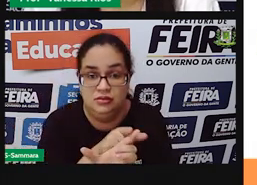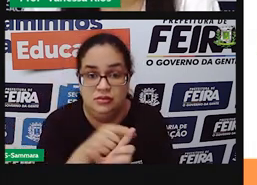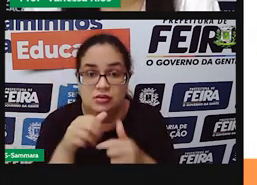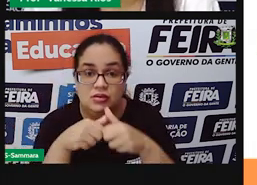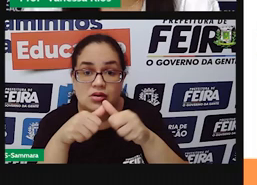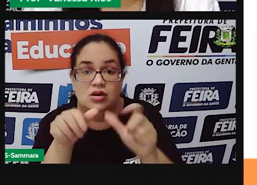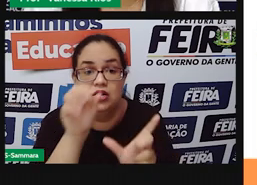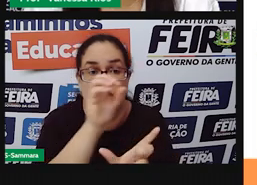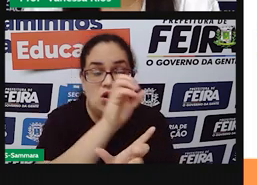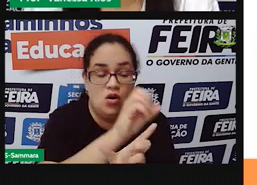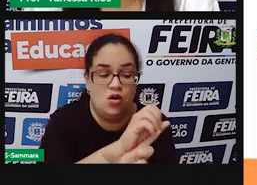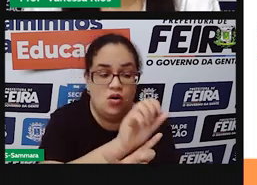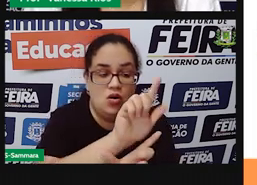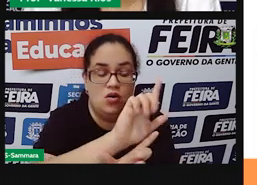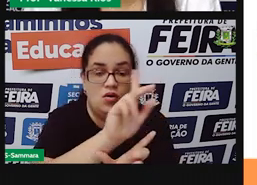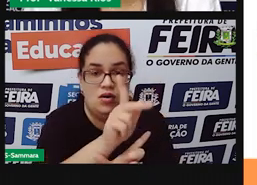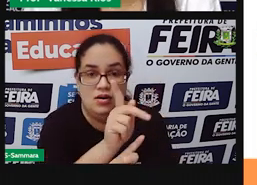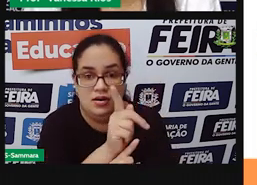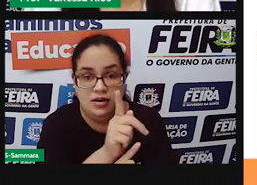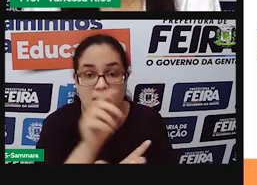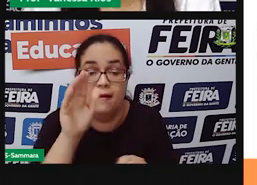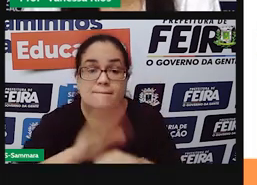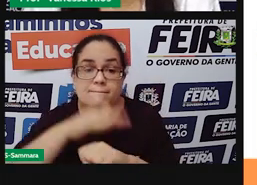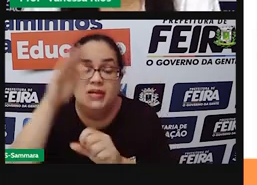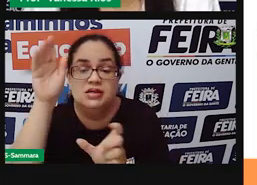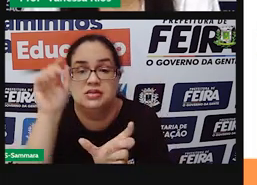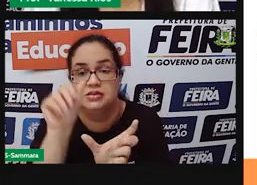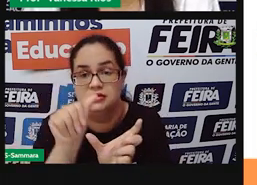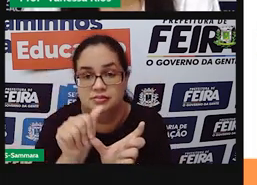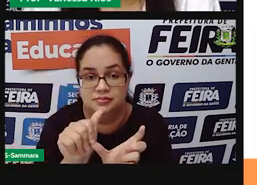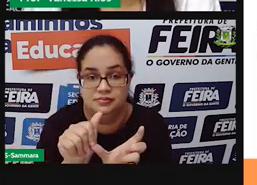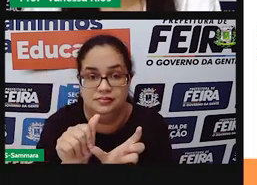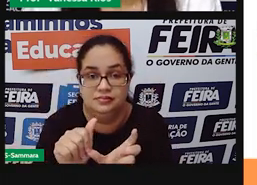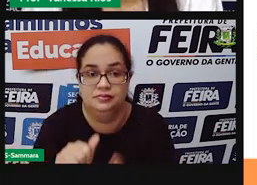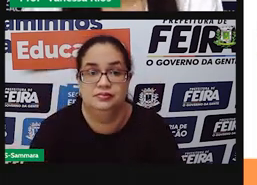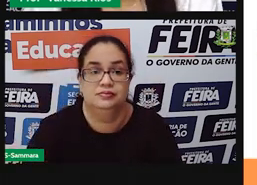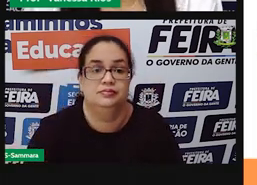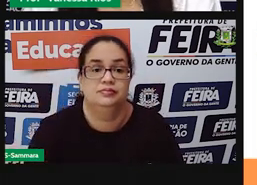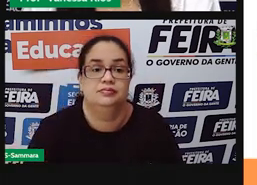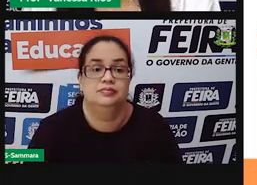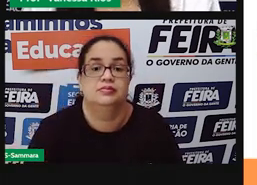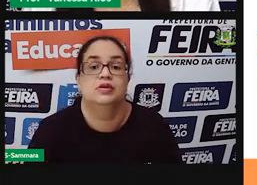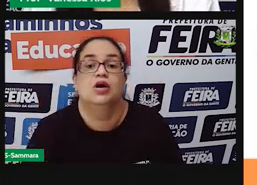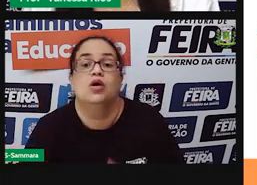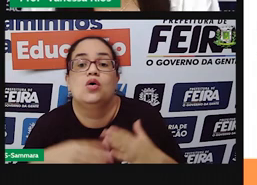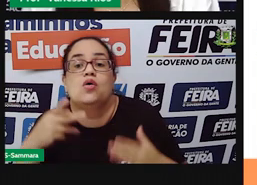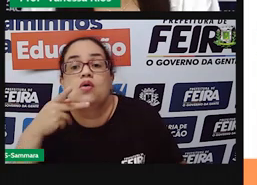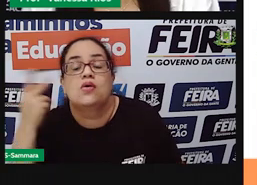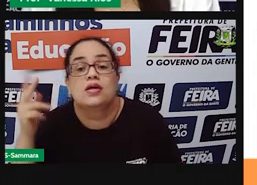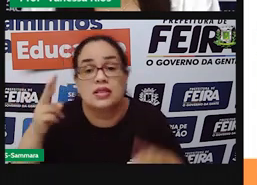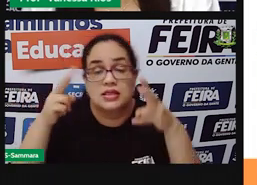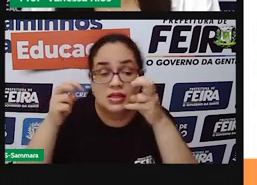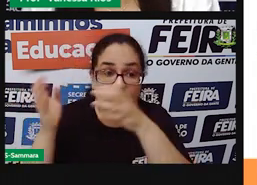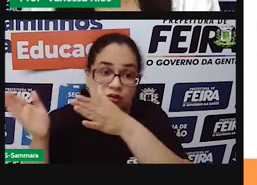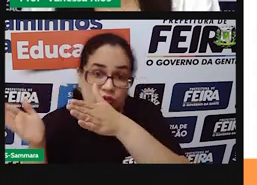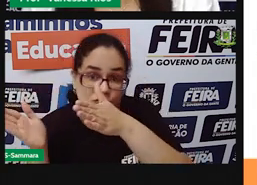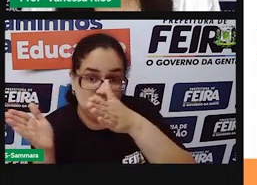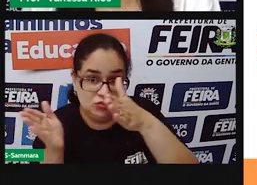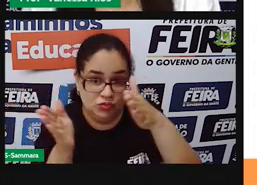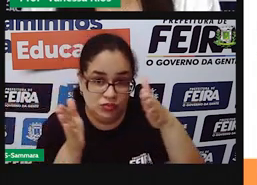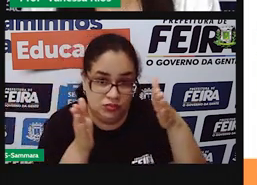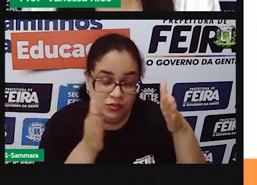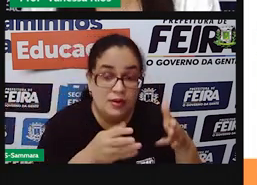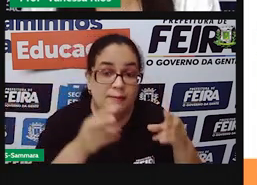aí o OLH, mais a terminação A. E quando a gente observa o tempo, a gente